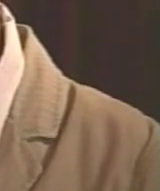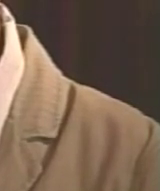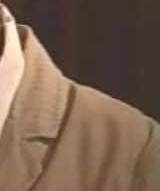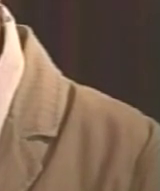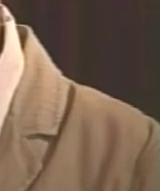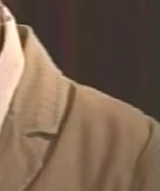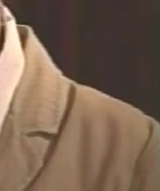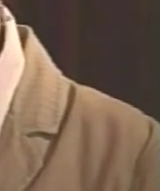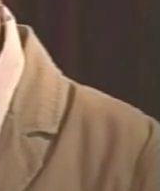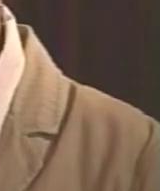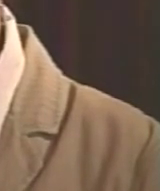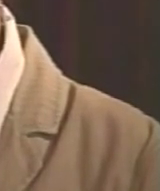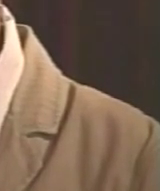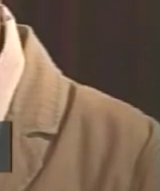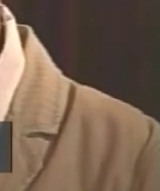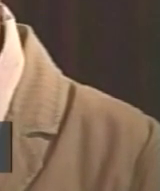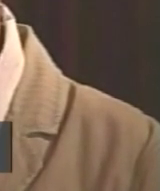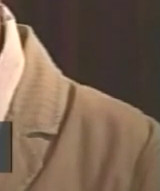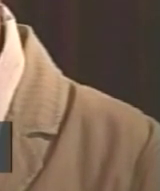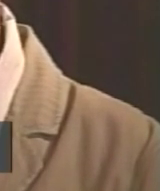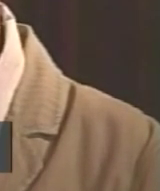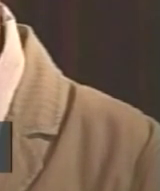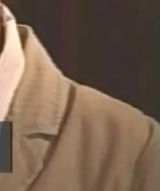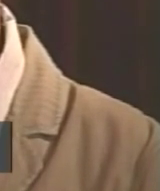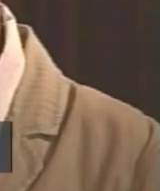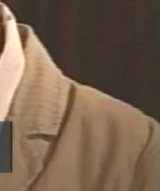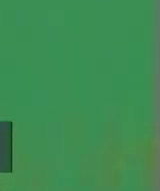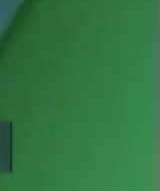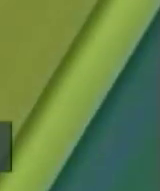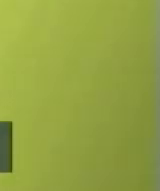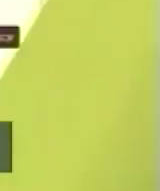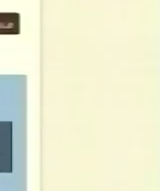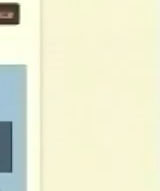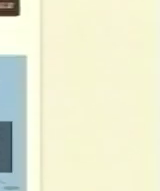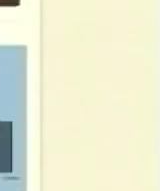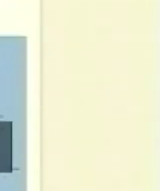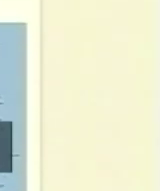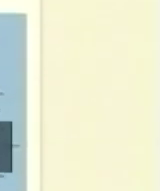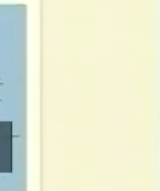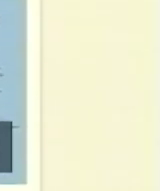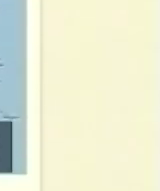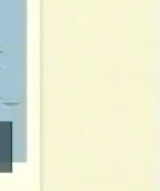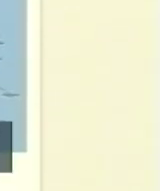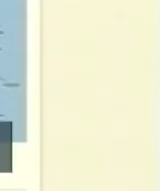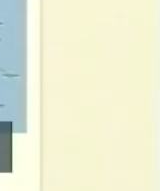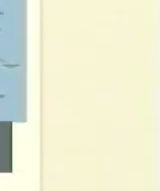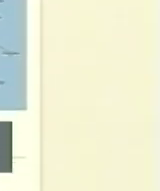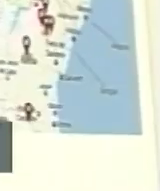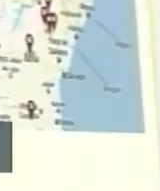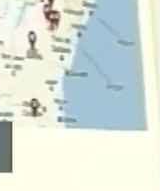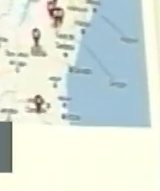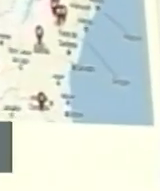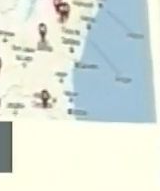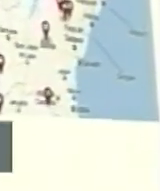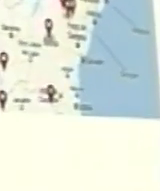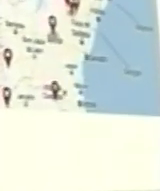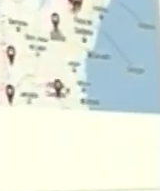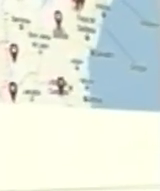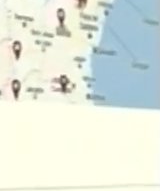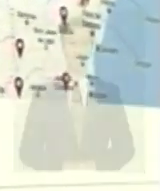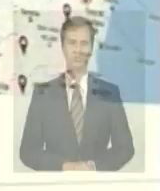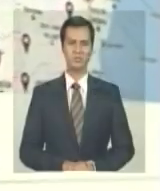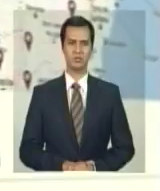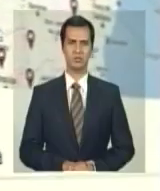transparência e uma prestação de contas ágil e eficiente. A Rede Brasil Rural cria um